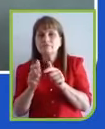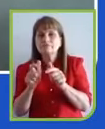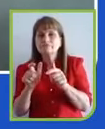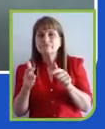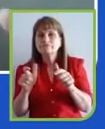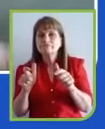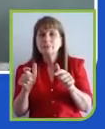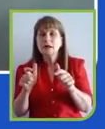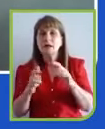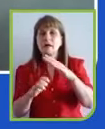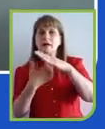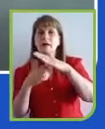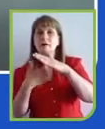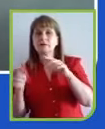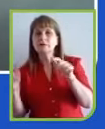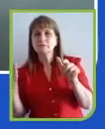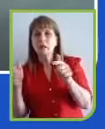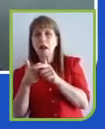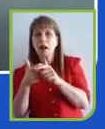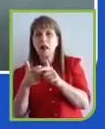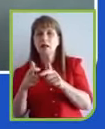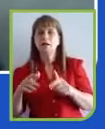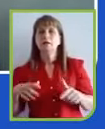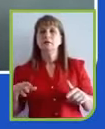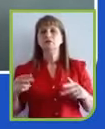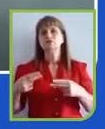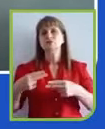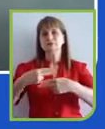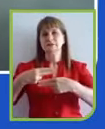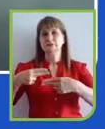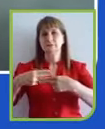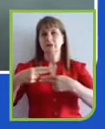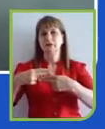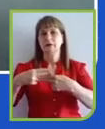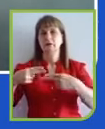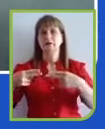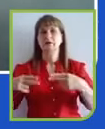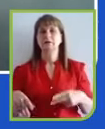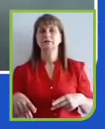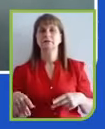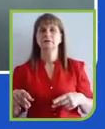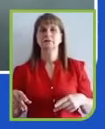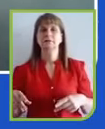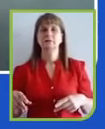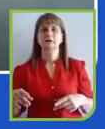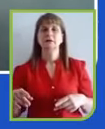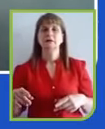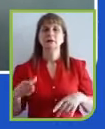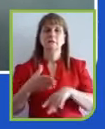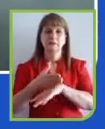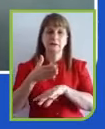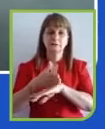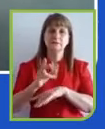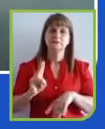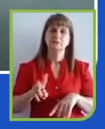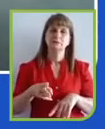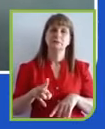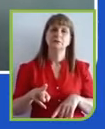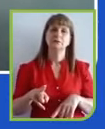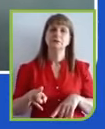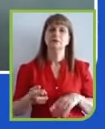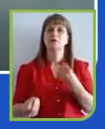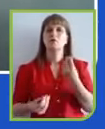SEBRAE está muito mobilizado nesse encontro nosso hoje. E sempre tem essa pergunta de como construir uma